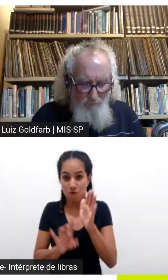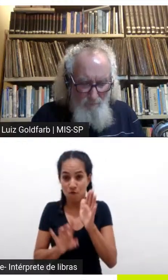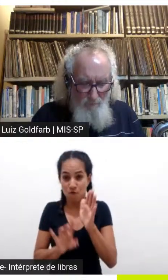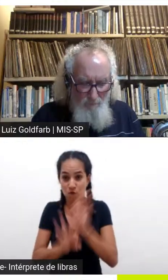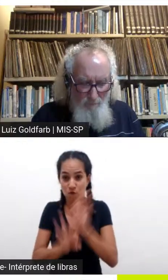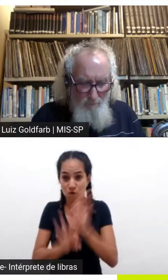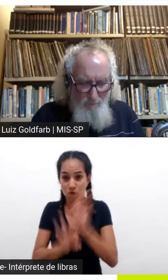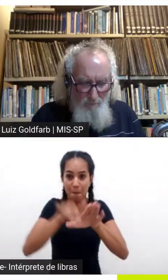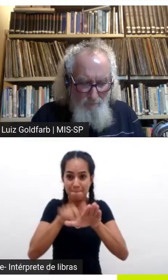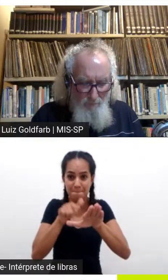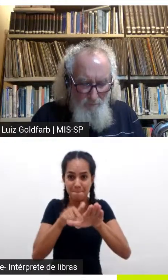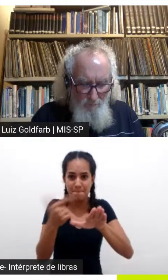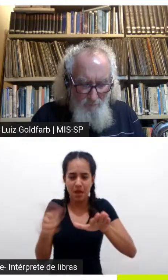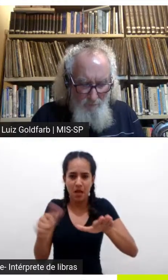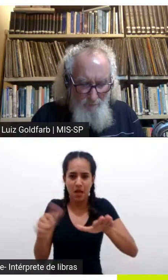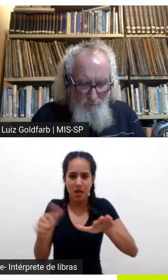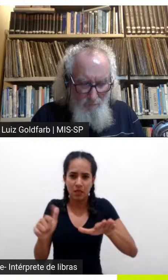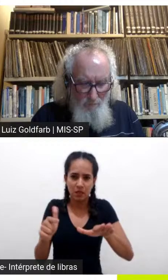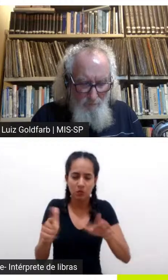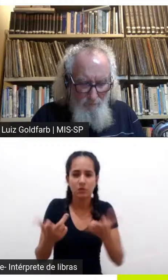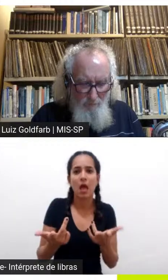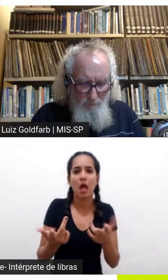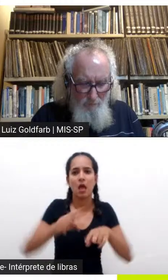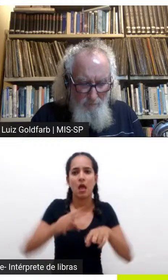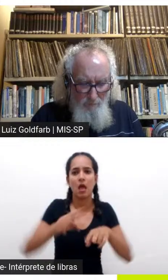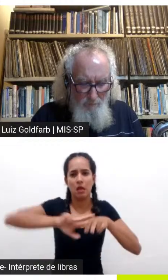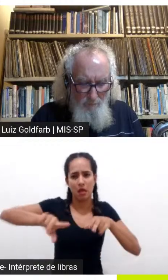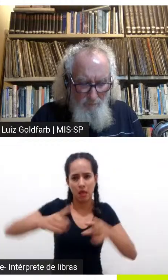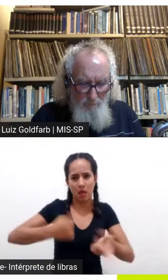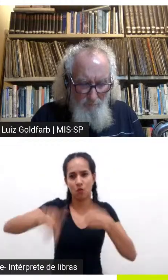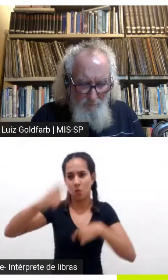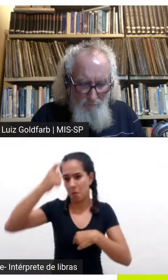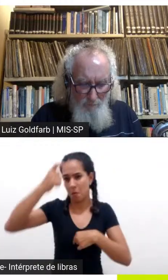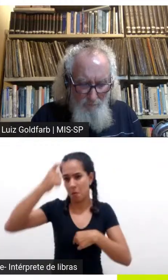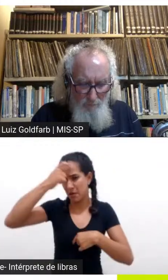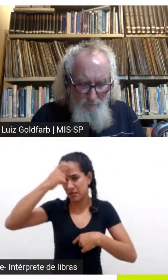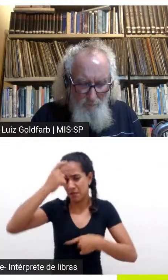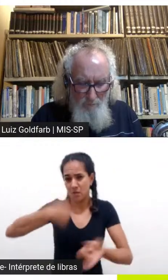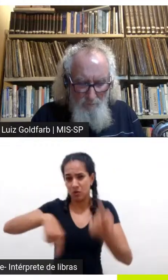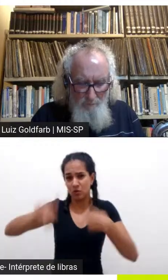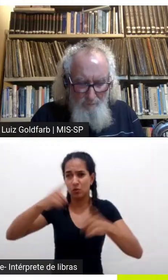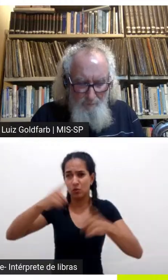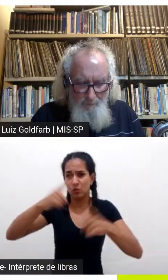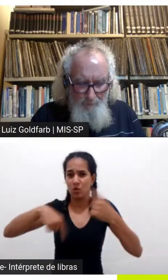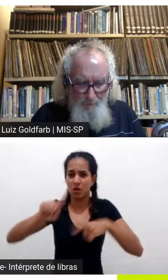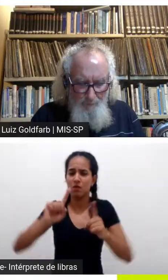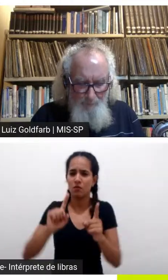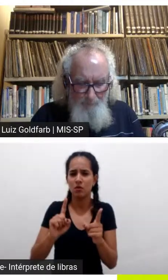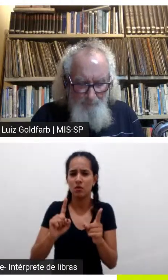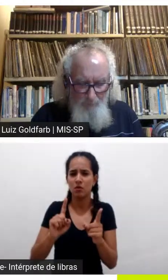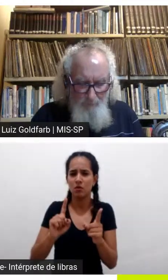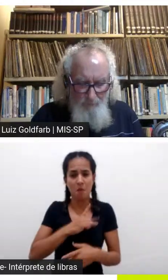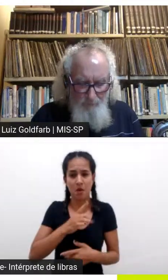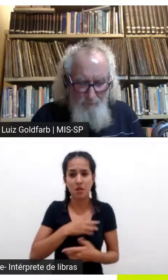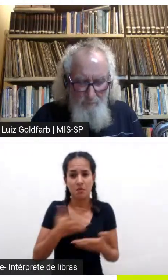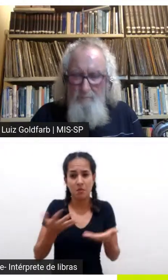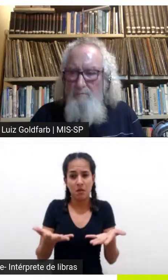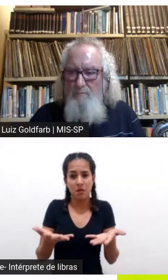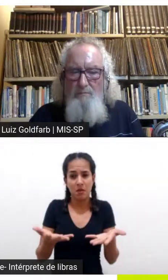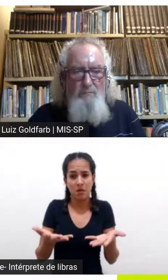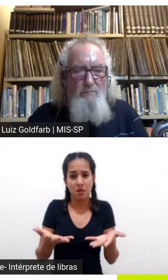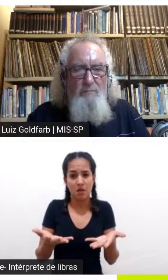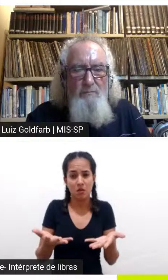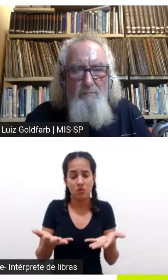evoluiu ela evoluiu uma vez que o pensamento evoluiu ela evoluiu podem ter medo e é pra ter medo mesmo porque eles estão ficando pra